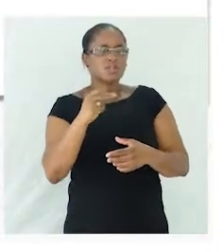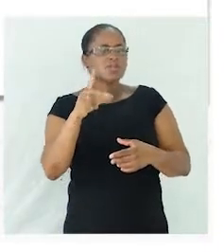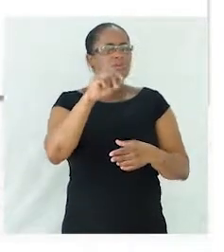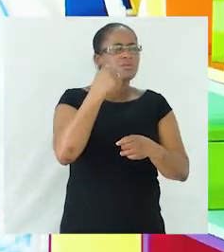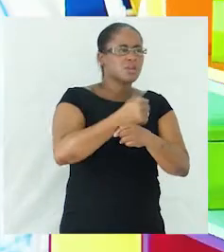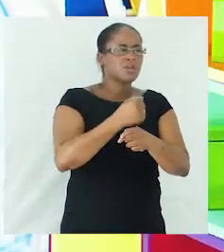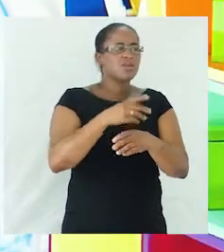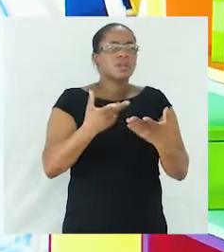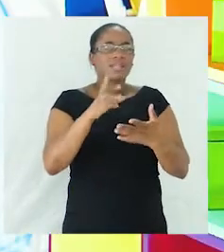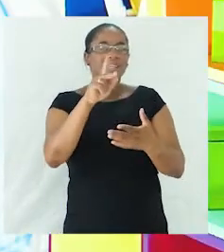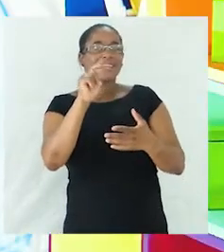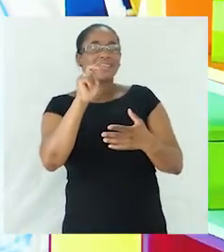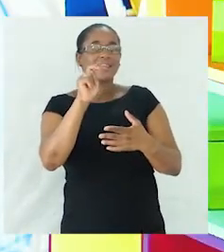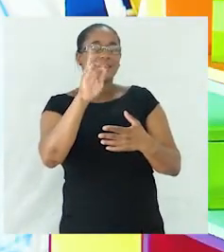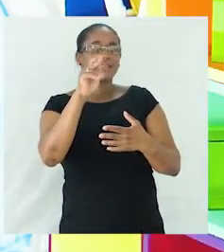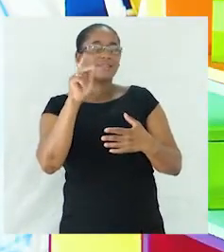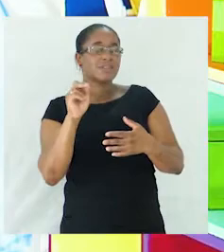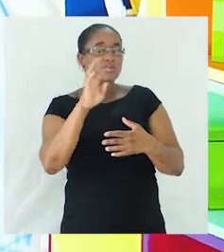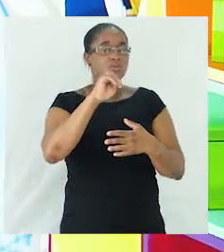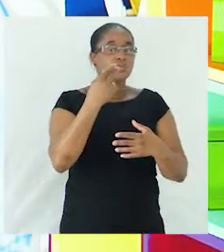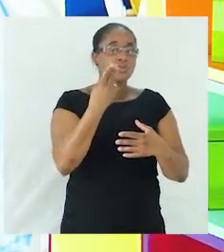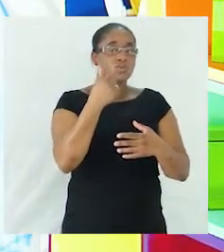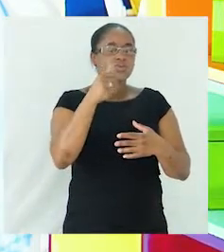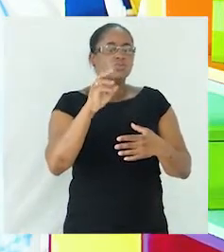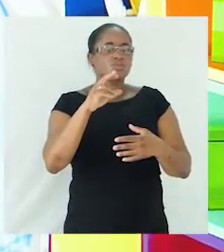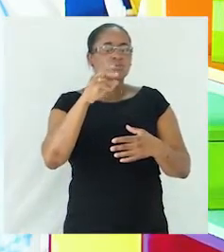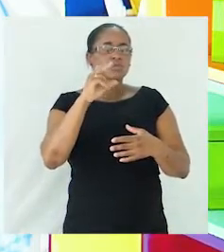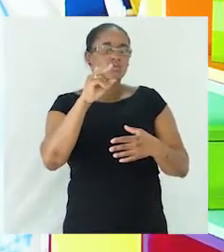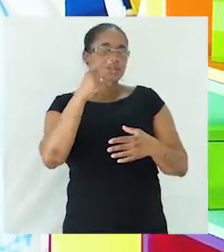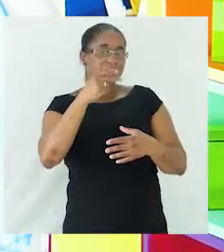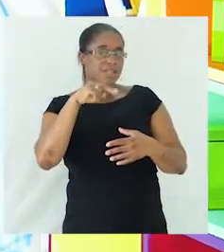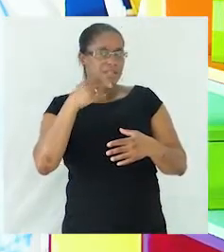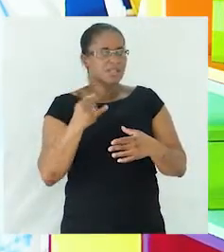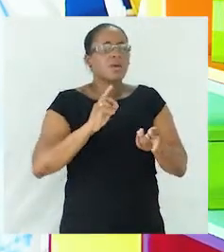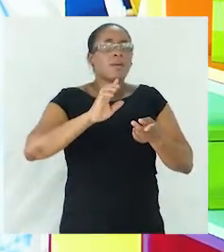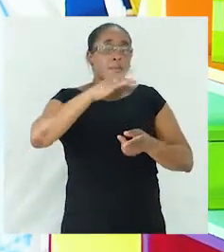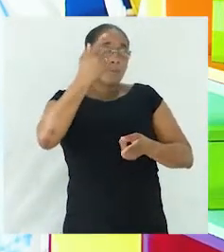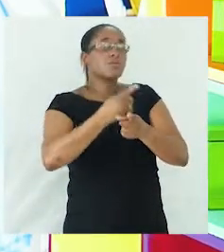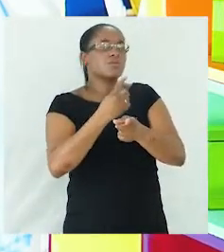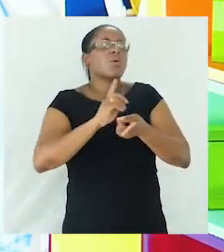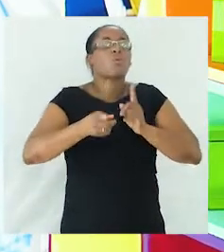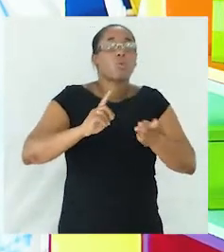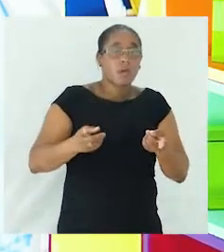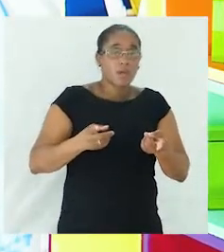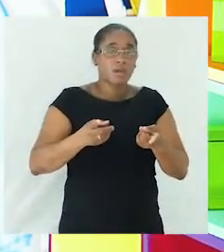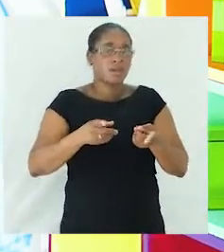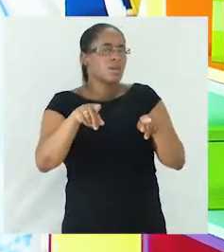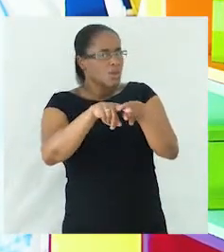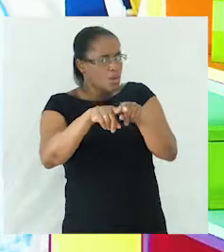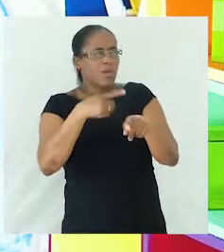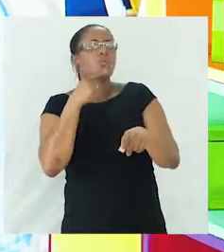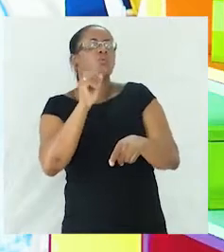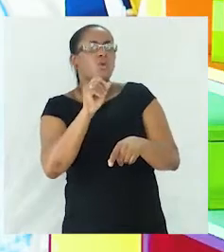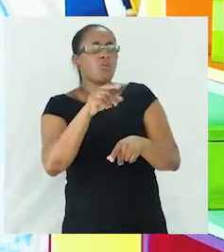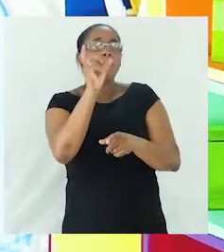substantivos. Primeiro, vamos rever o que é que são substantivos. Um substantivo é o mesmo de dizer um nome, ou seja,